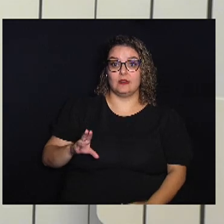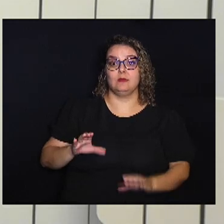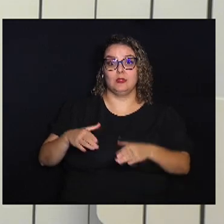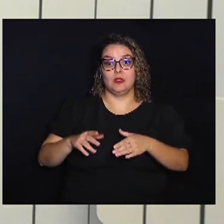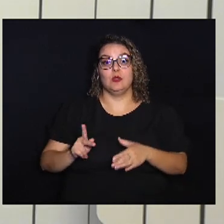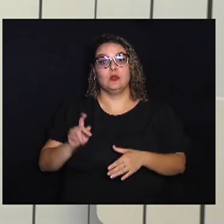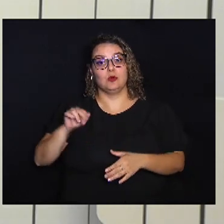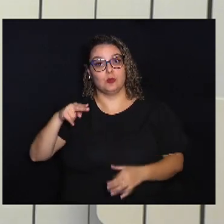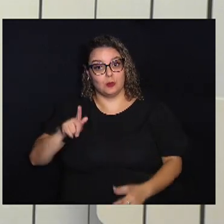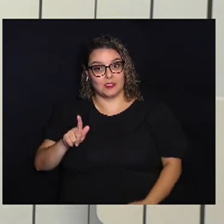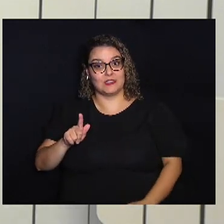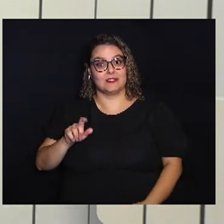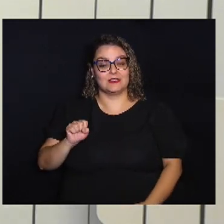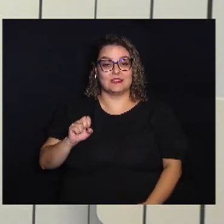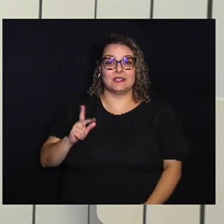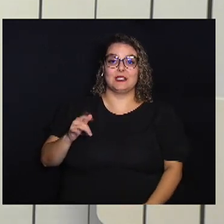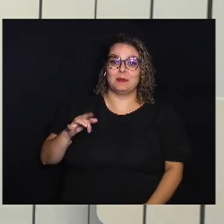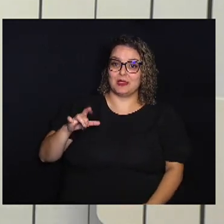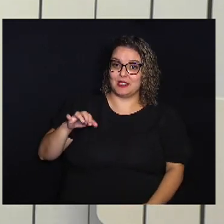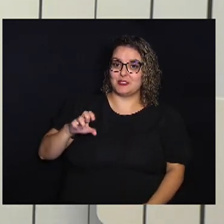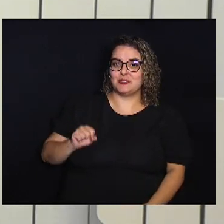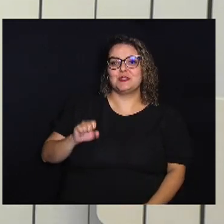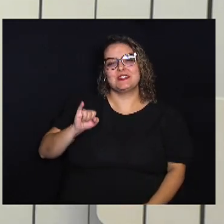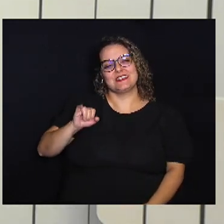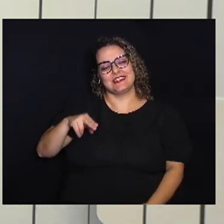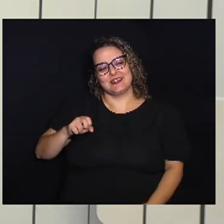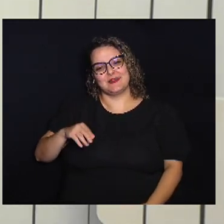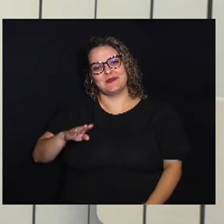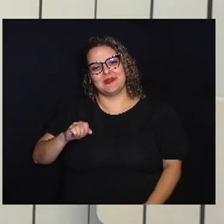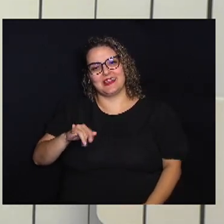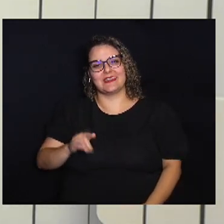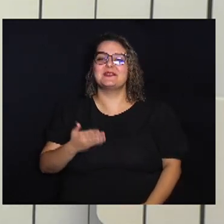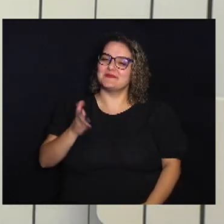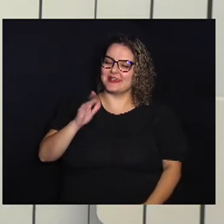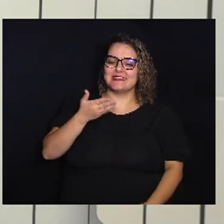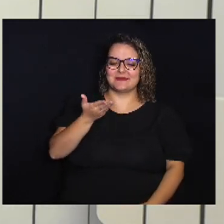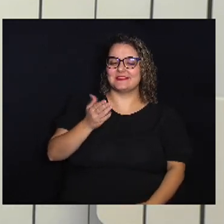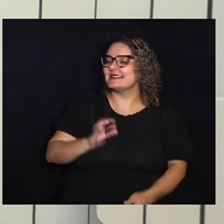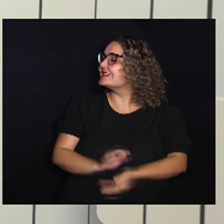Celebration Cinebike E muito mais Pra você